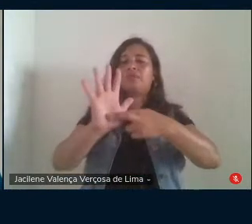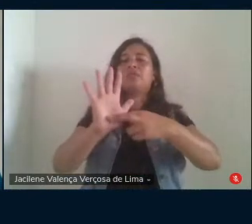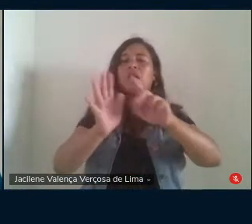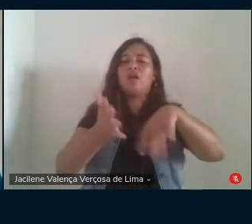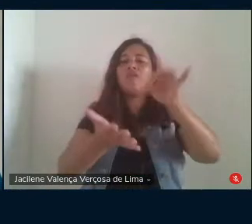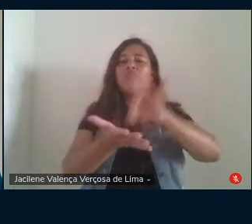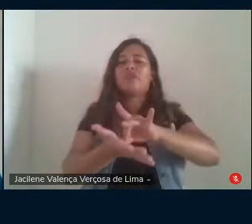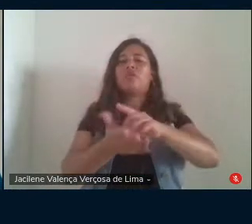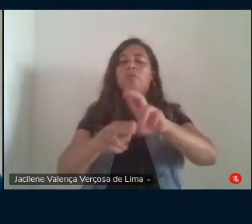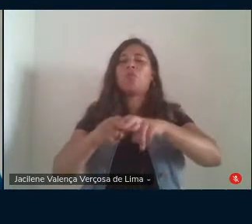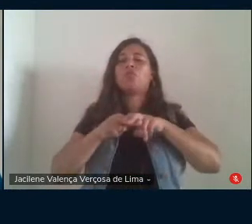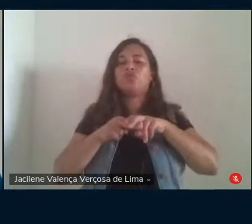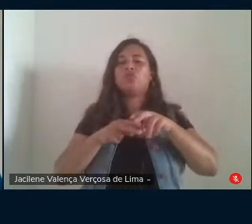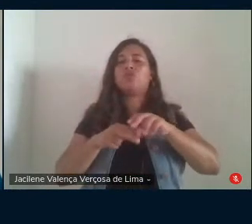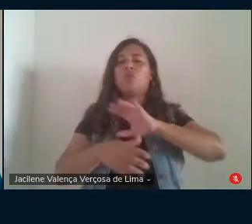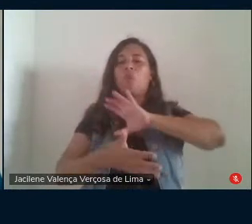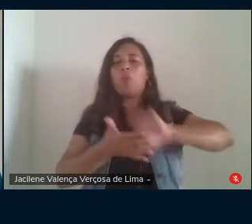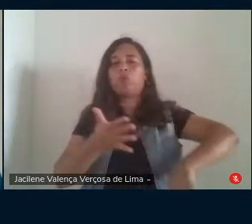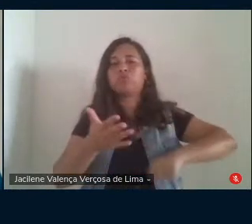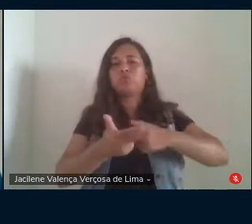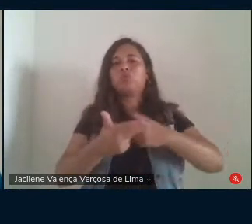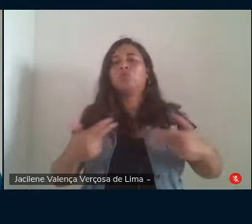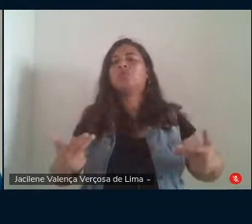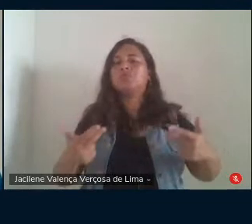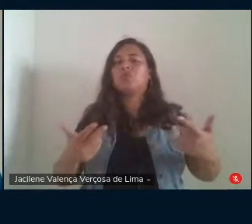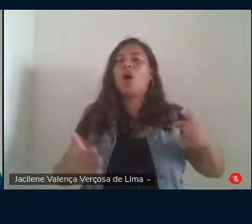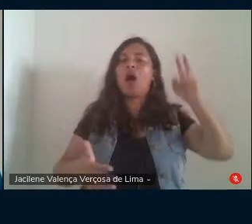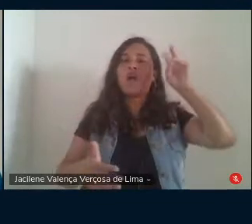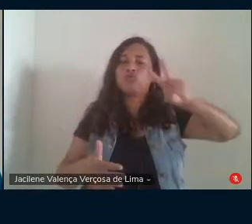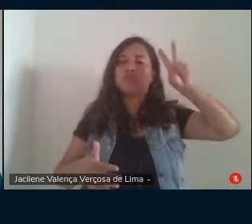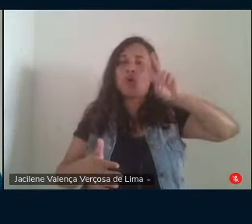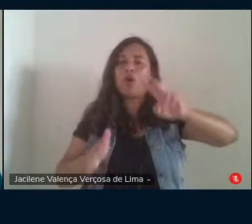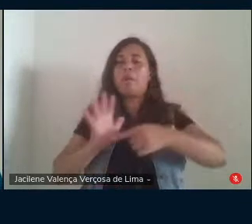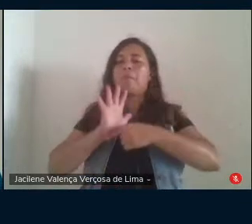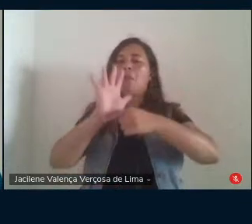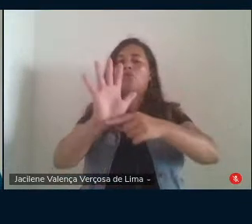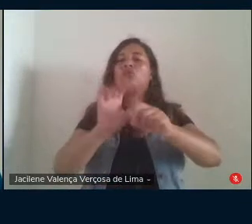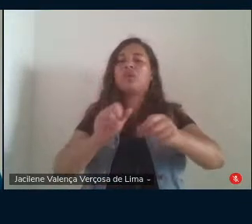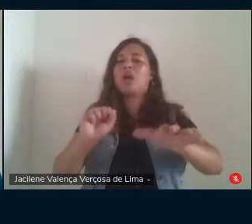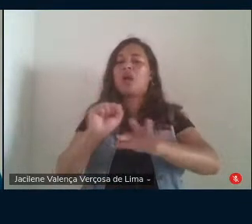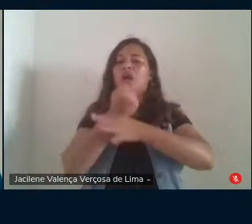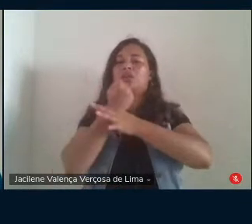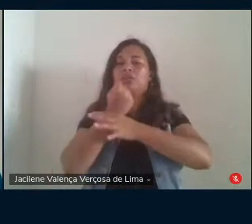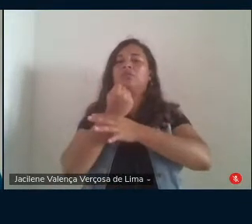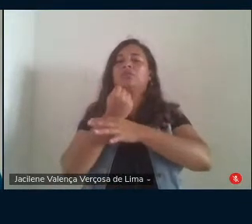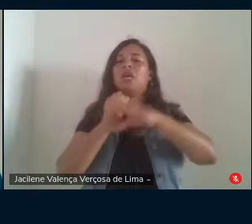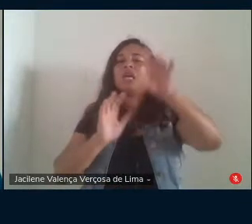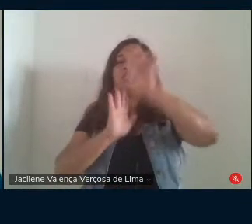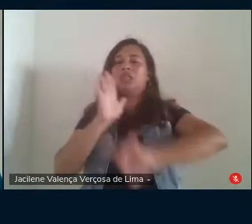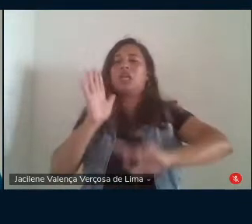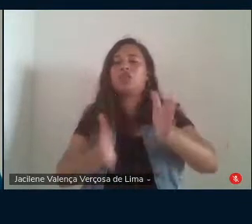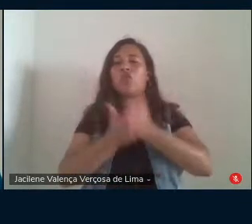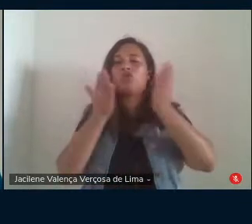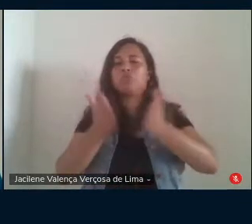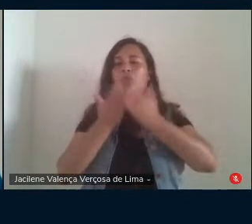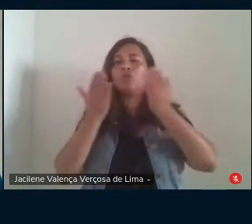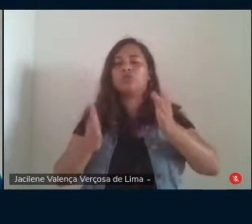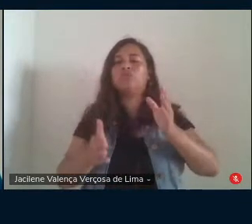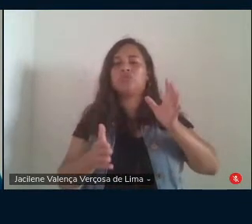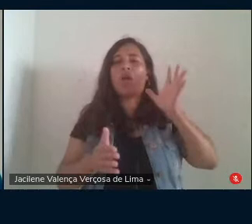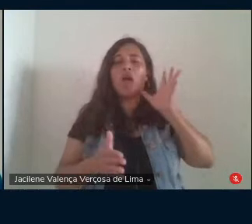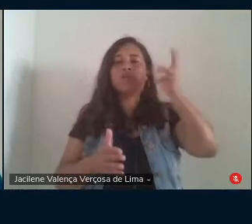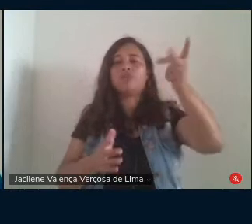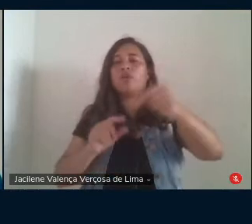motivo do golpe a história a tem revelado que a opção por garantir direitos aos pobres a exemplo da decisão política